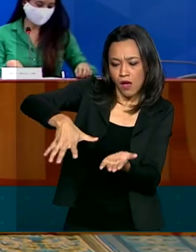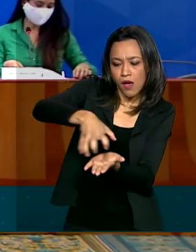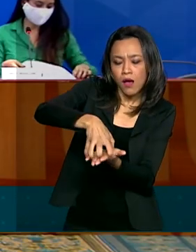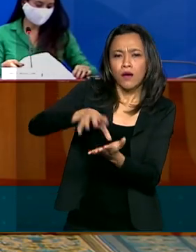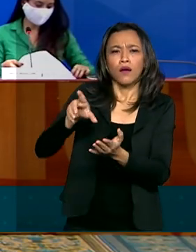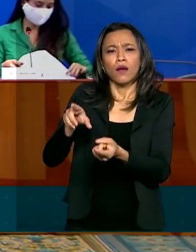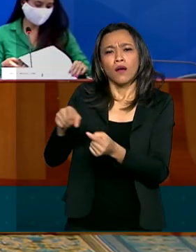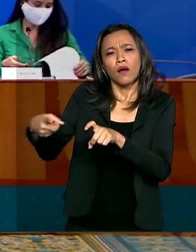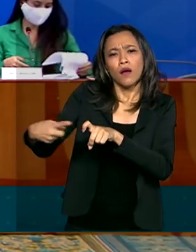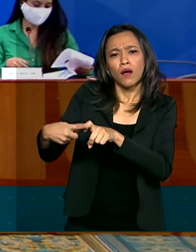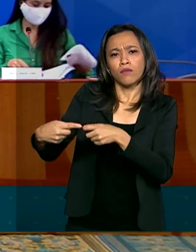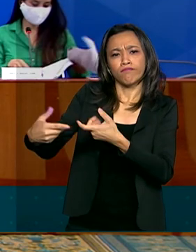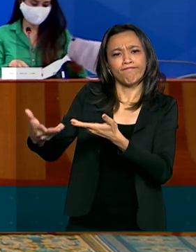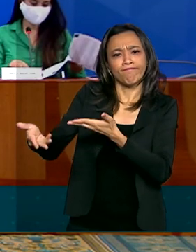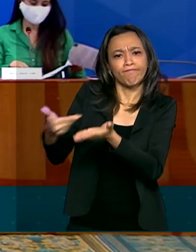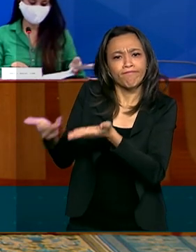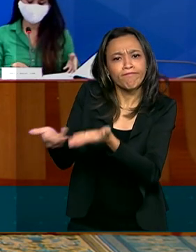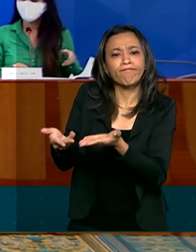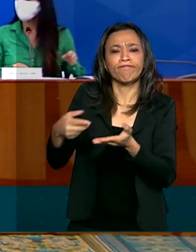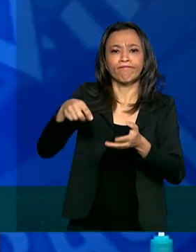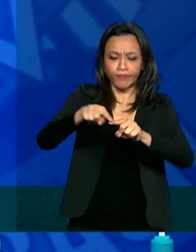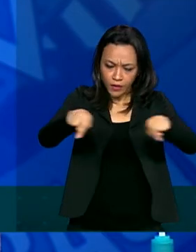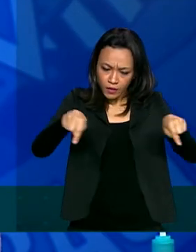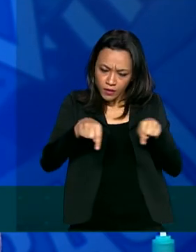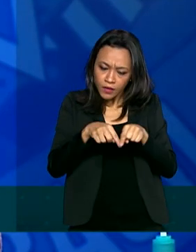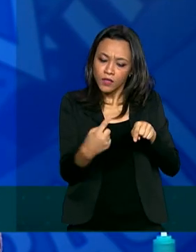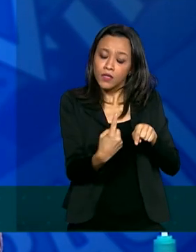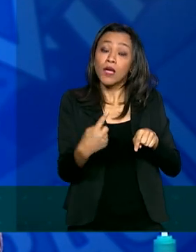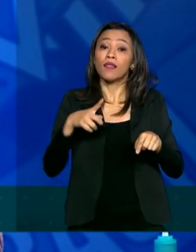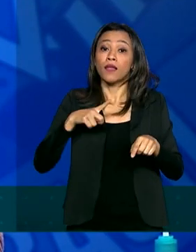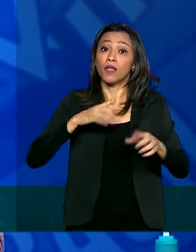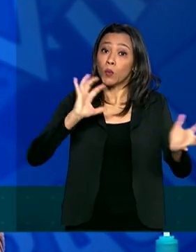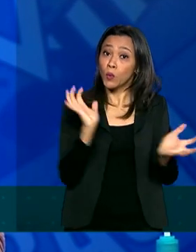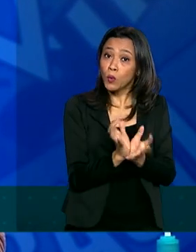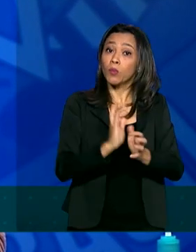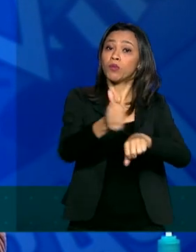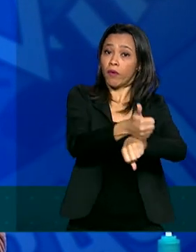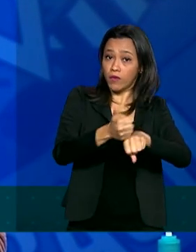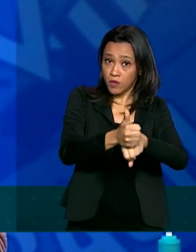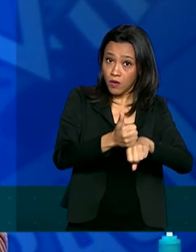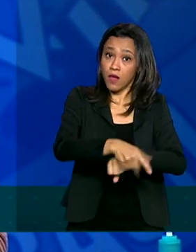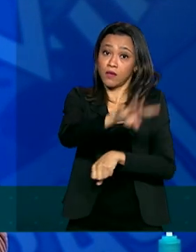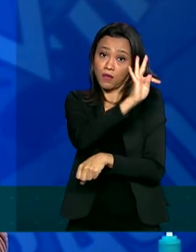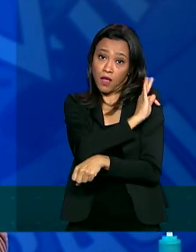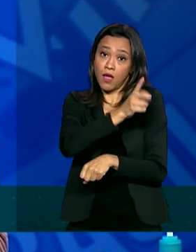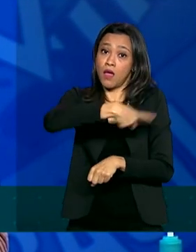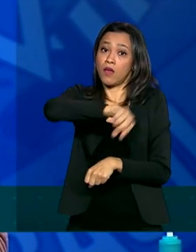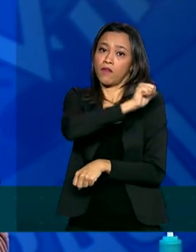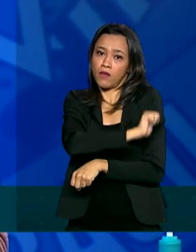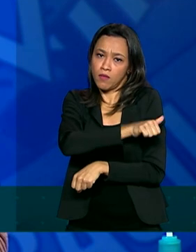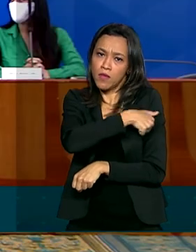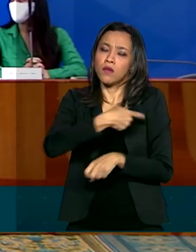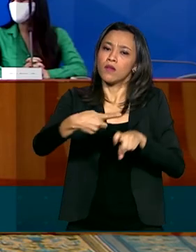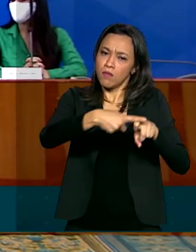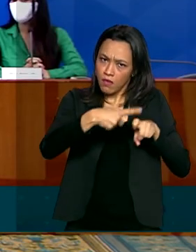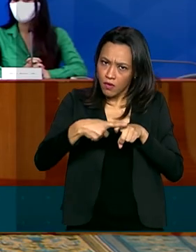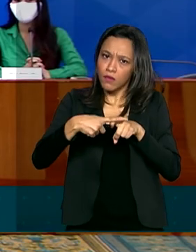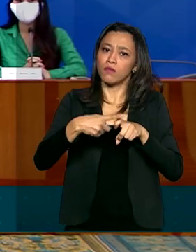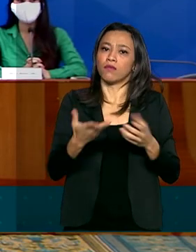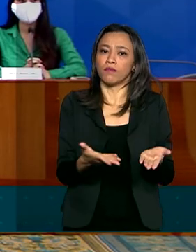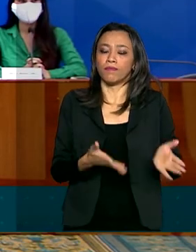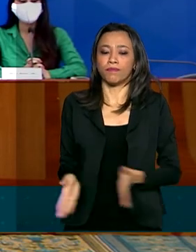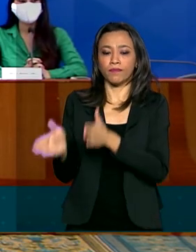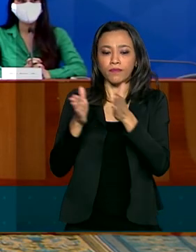sala de isolamento, além de uma equipe com médico, enfermeiro e técnico ou auxiliar de enfermagem. Já tem